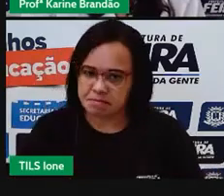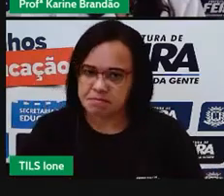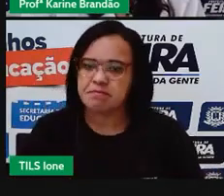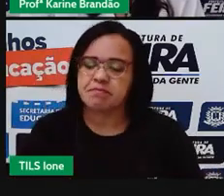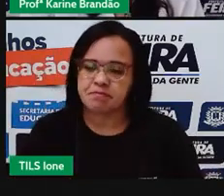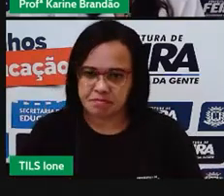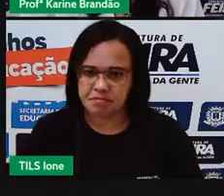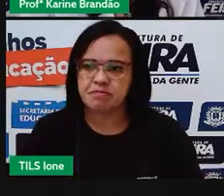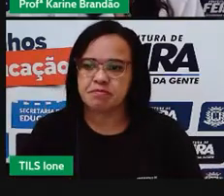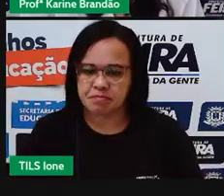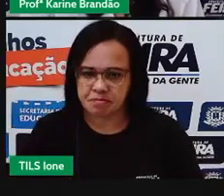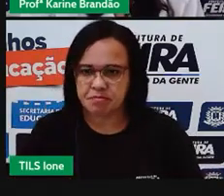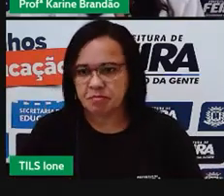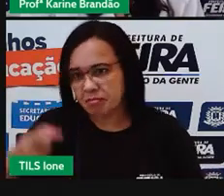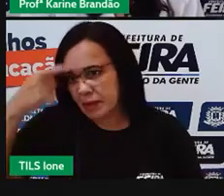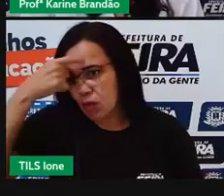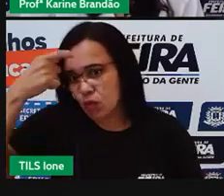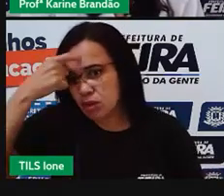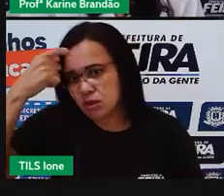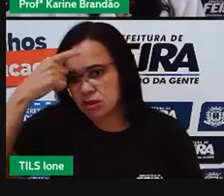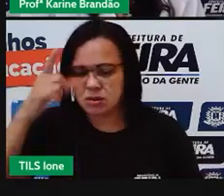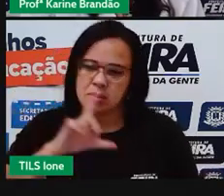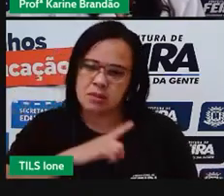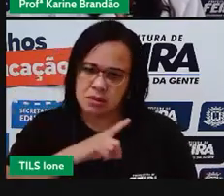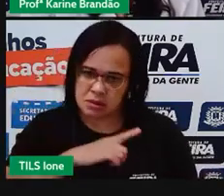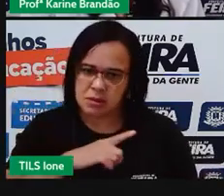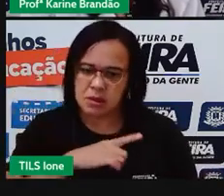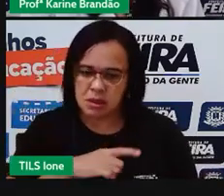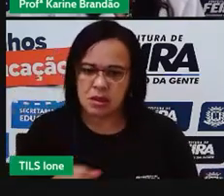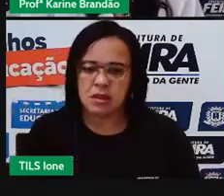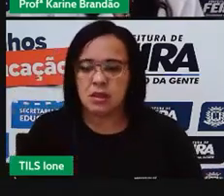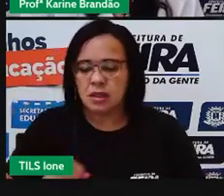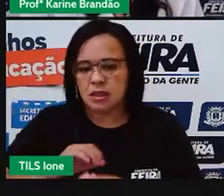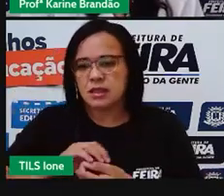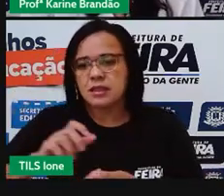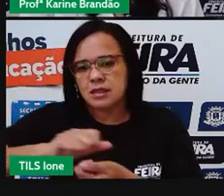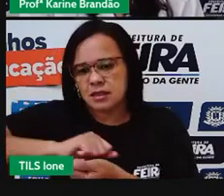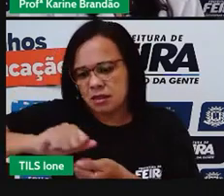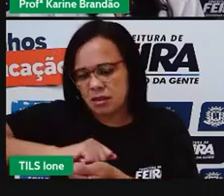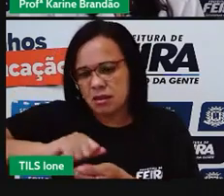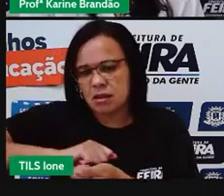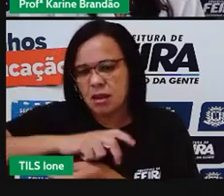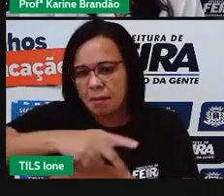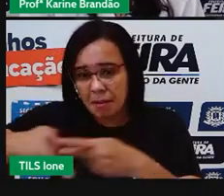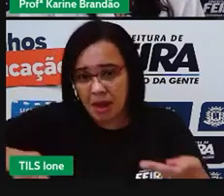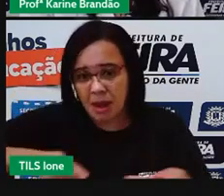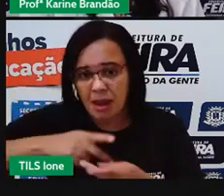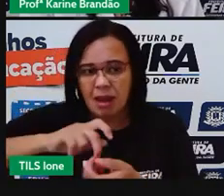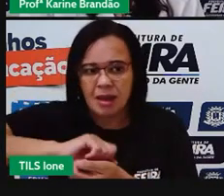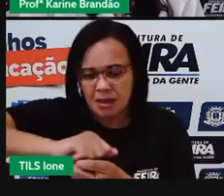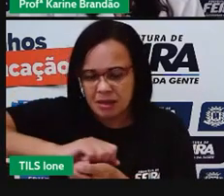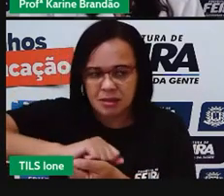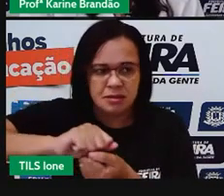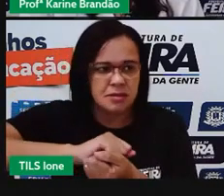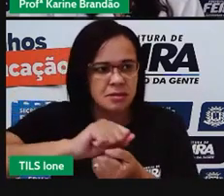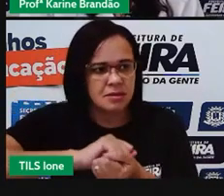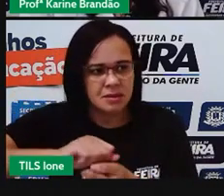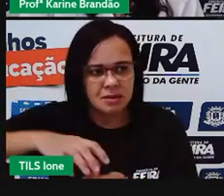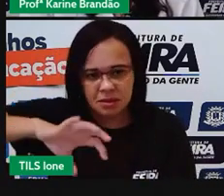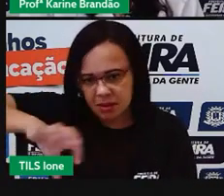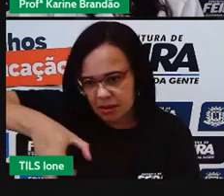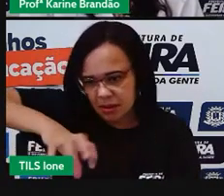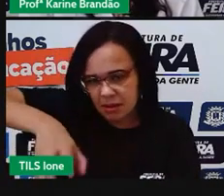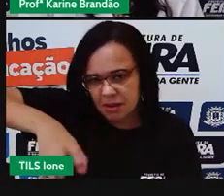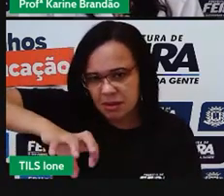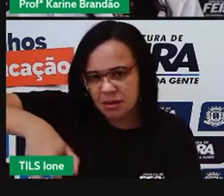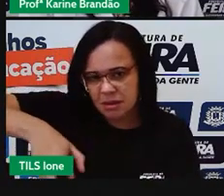Fazer um consumo consciente dessa água. Lavar louça com a torneira aberta o tempo todo desperdiça até